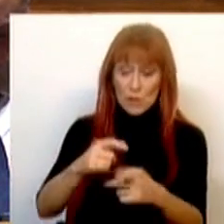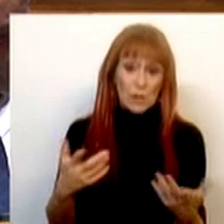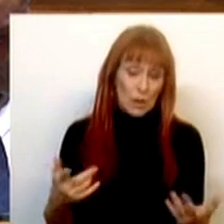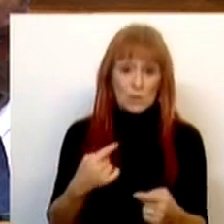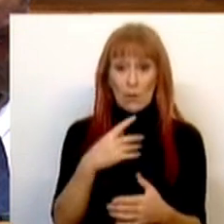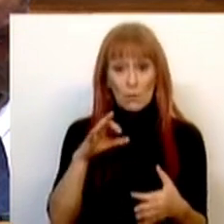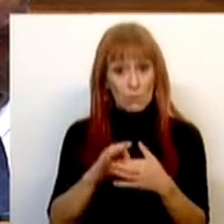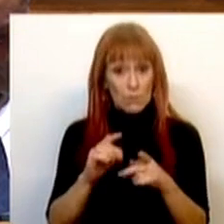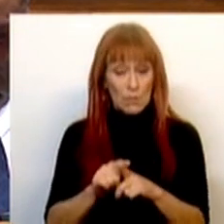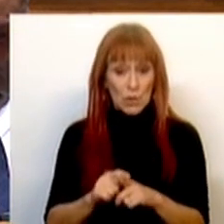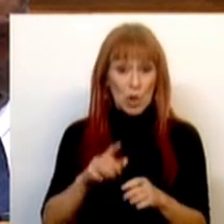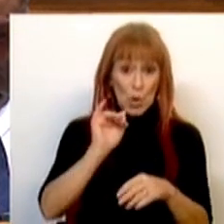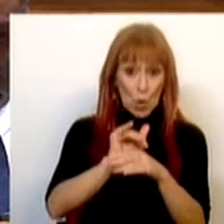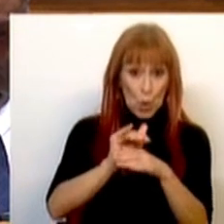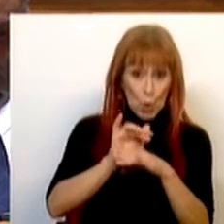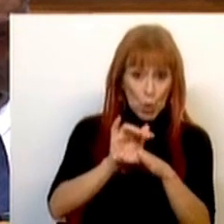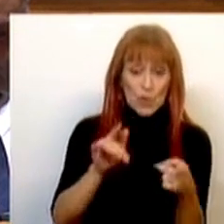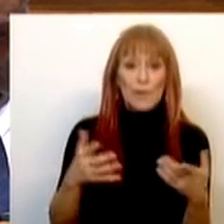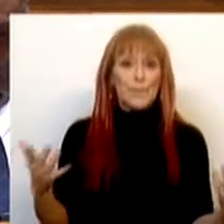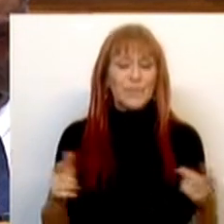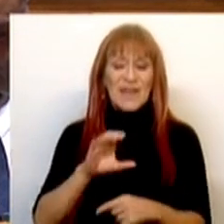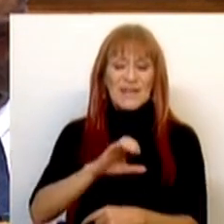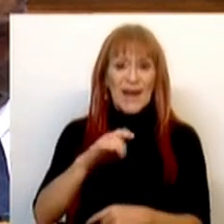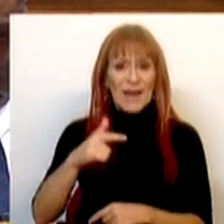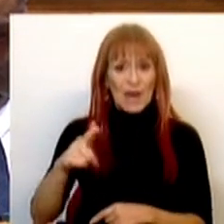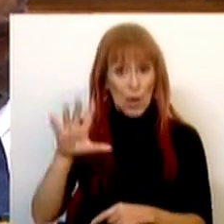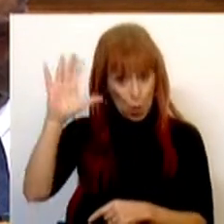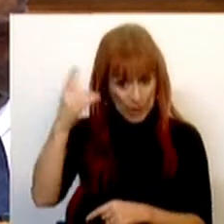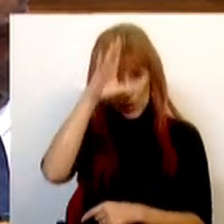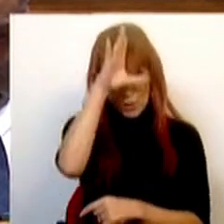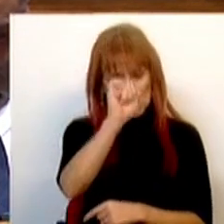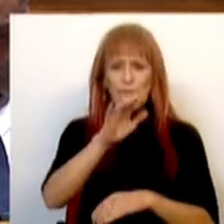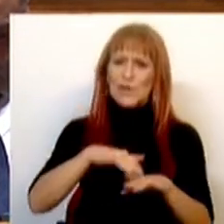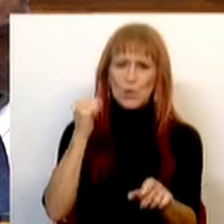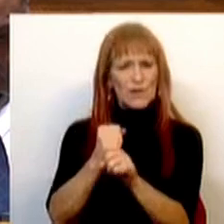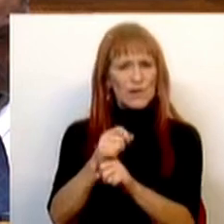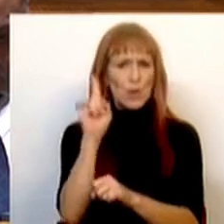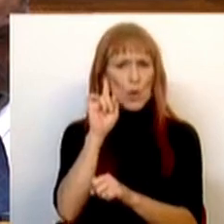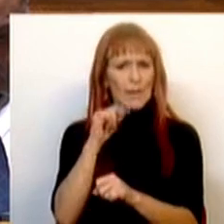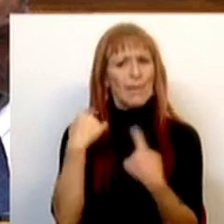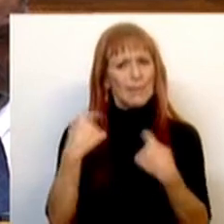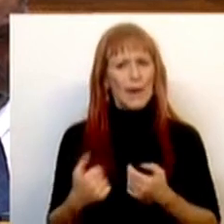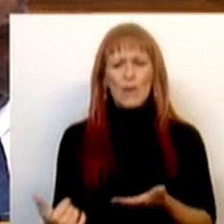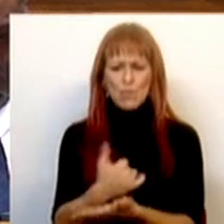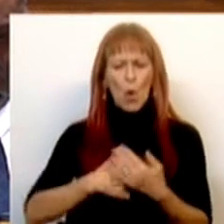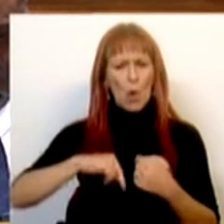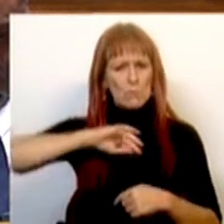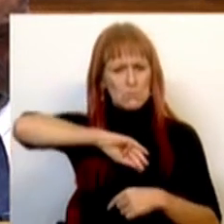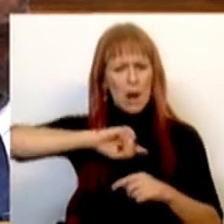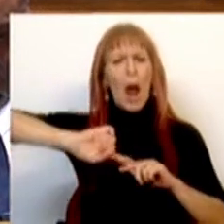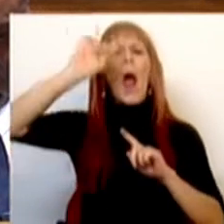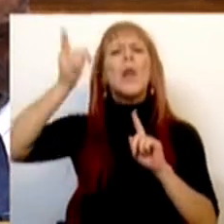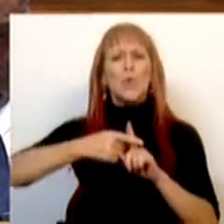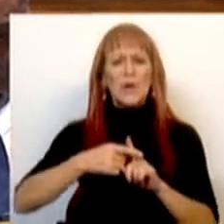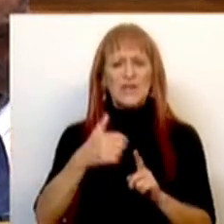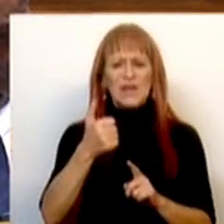que diz respeito aos Correios é que os CTT, quando eram públicos, prestavam um serviço de qualidade e tinham um lucro anual superior a